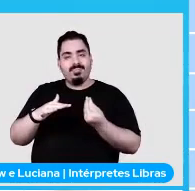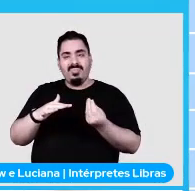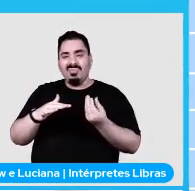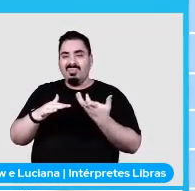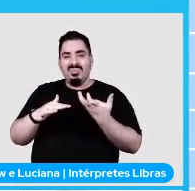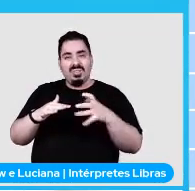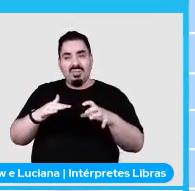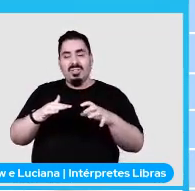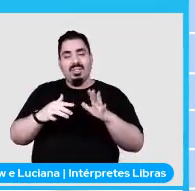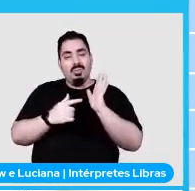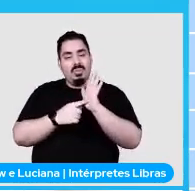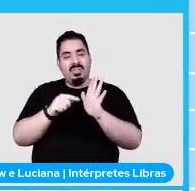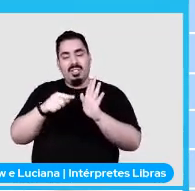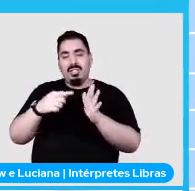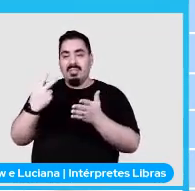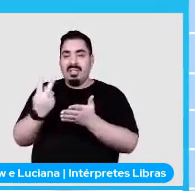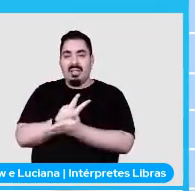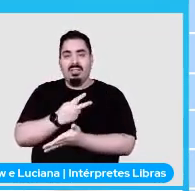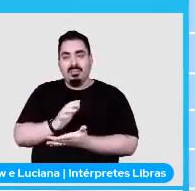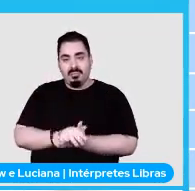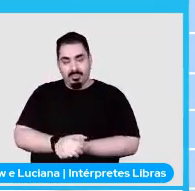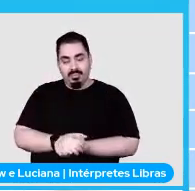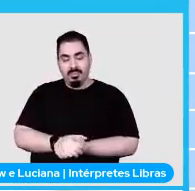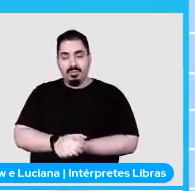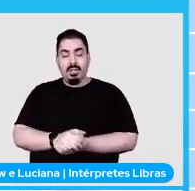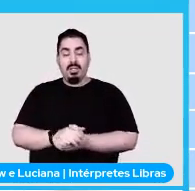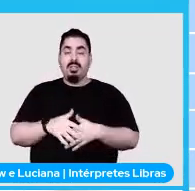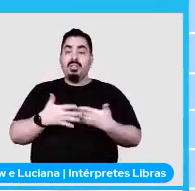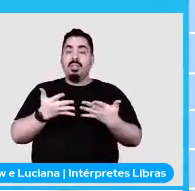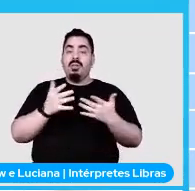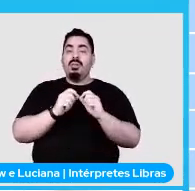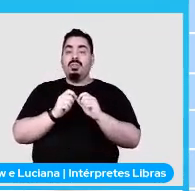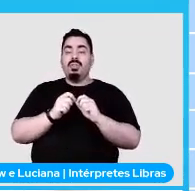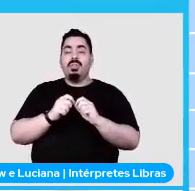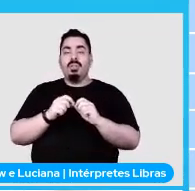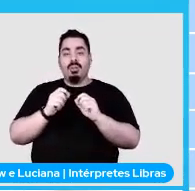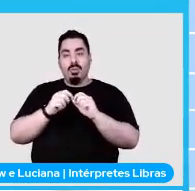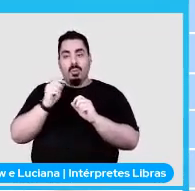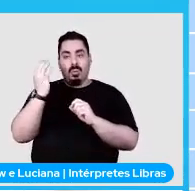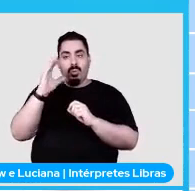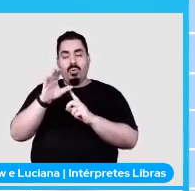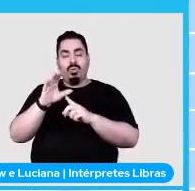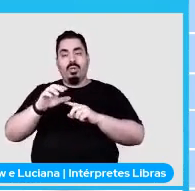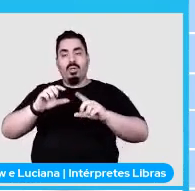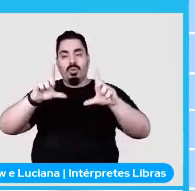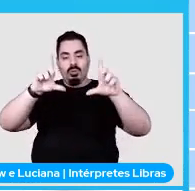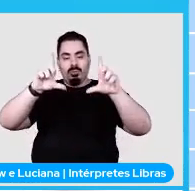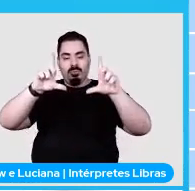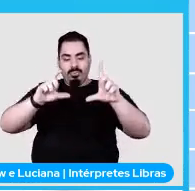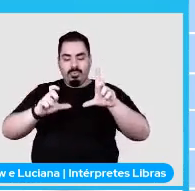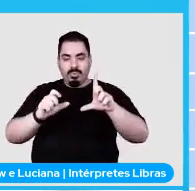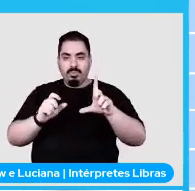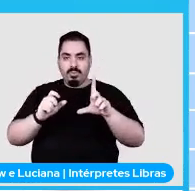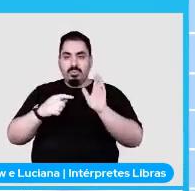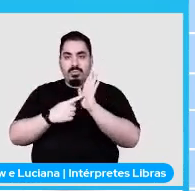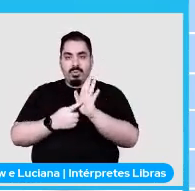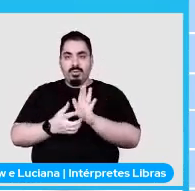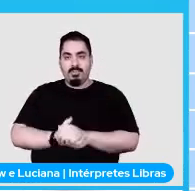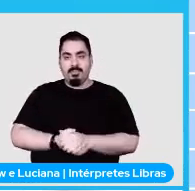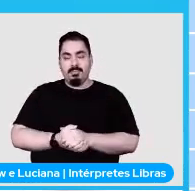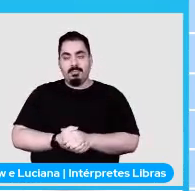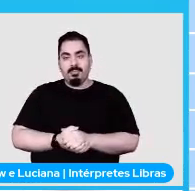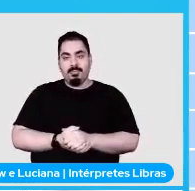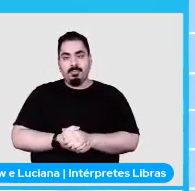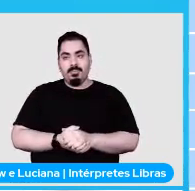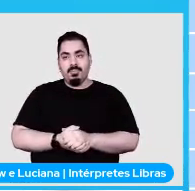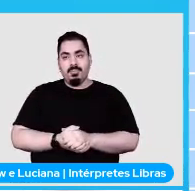dar errado. Então eu trouxe prints exemplificando situações e eu espero que não fique muito maçante também. Mas enfim, isso aqui